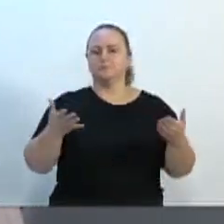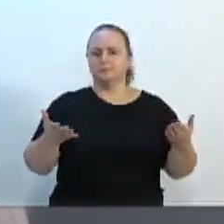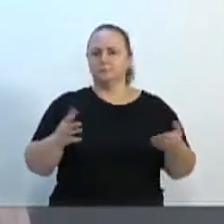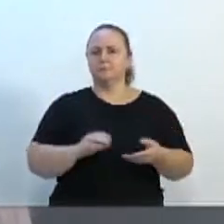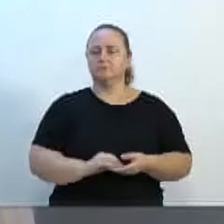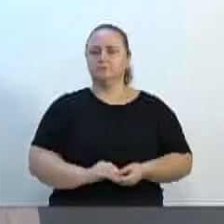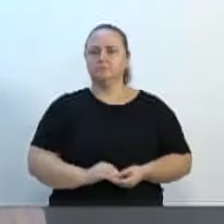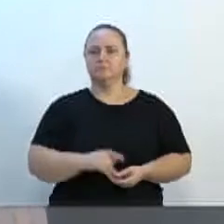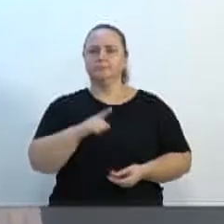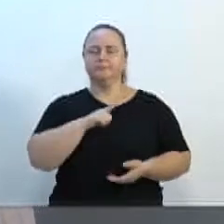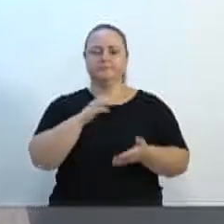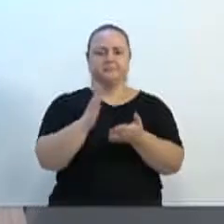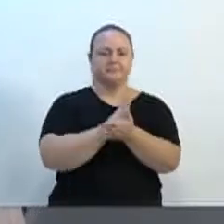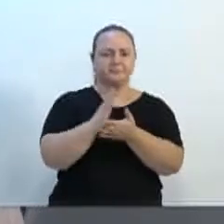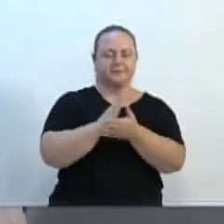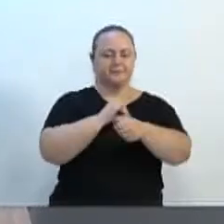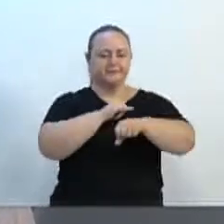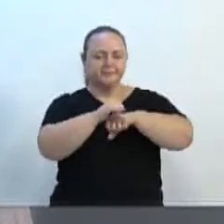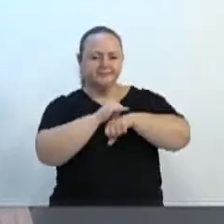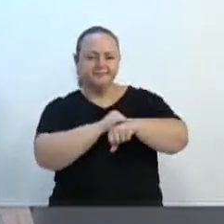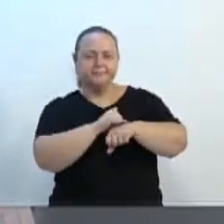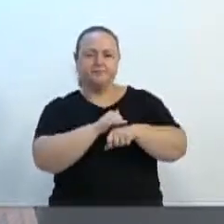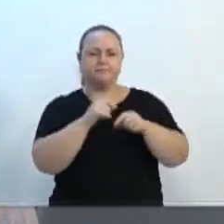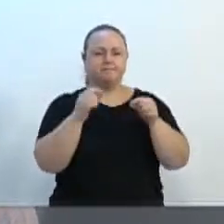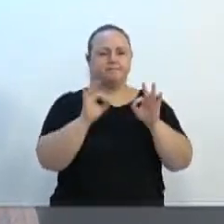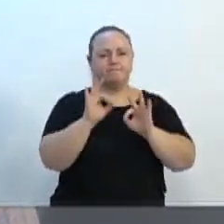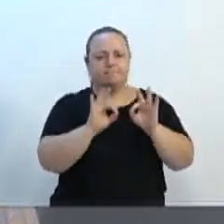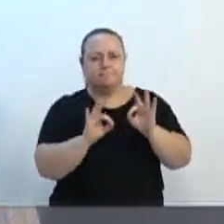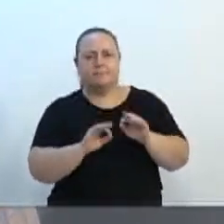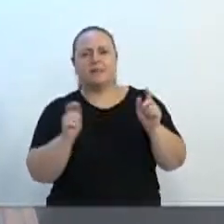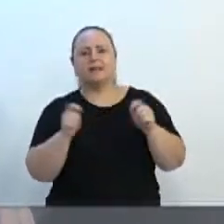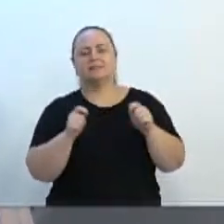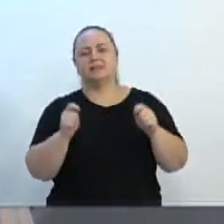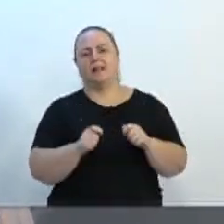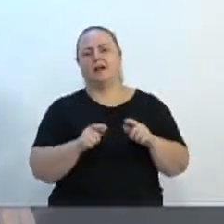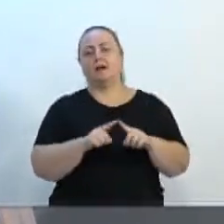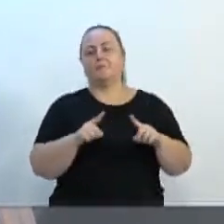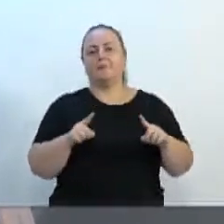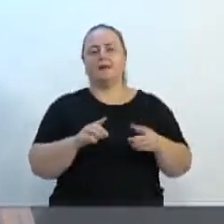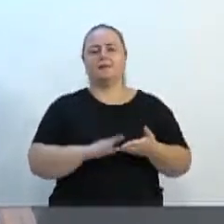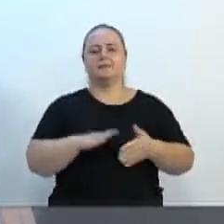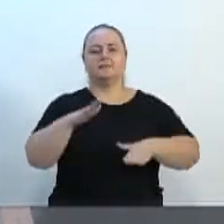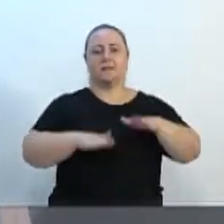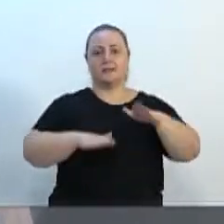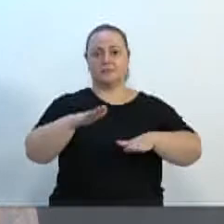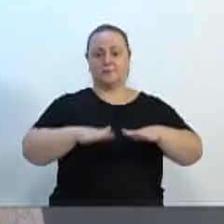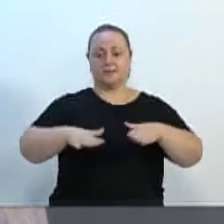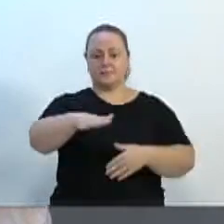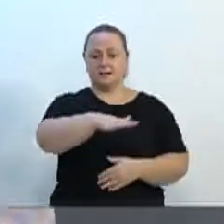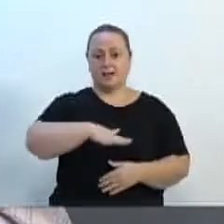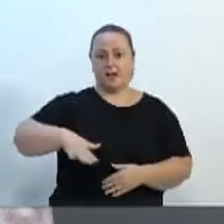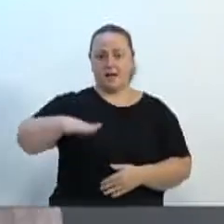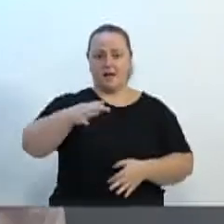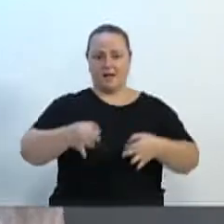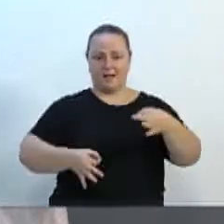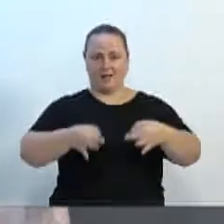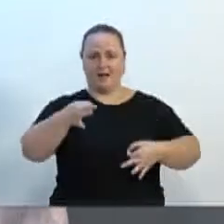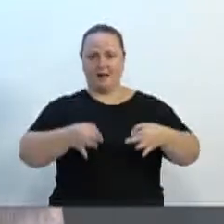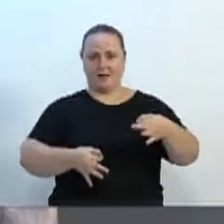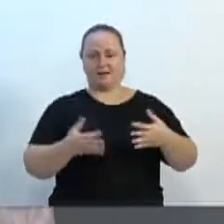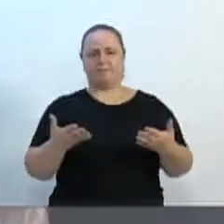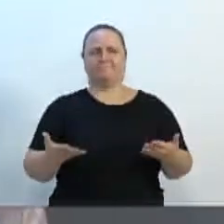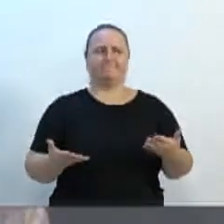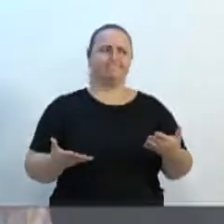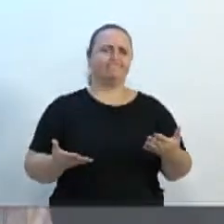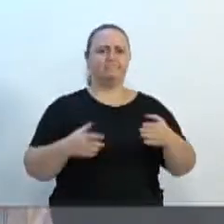do governo, que podem ser utilizadas e vários entendimentos. Prova disso que, às vezes, juristas, que dependem para